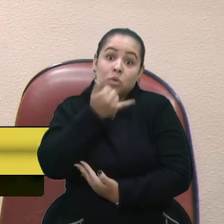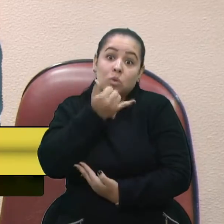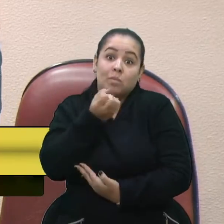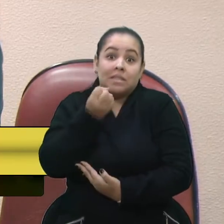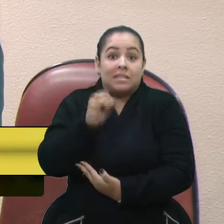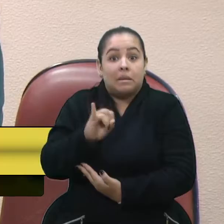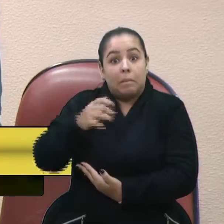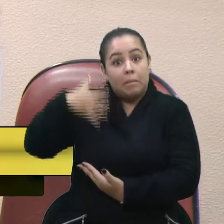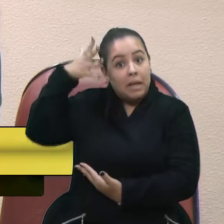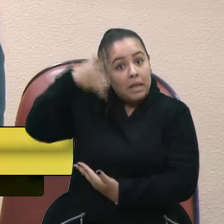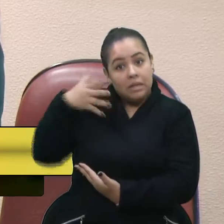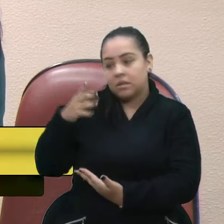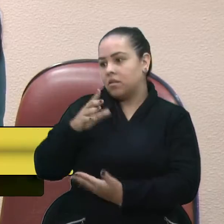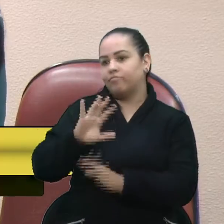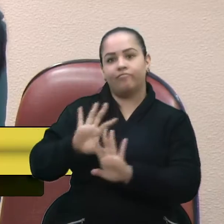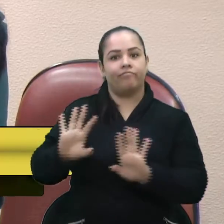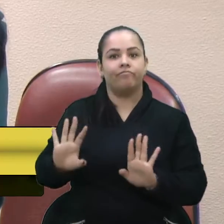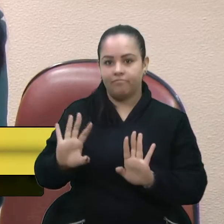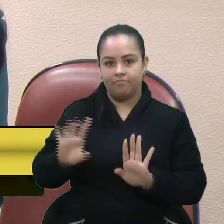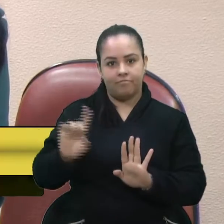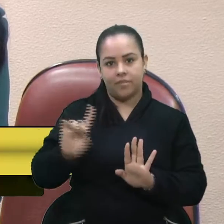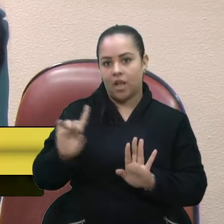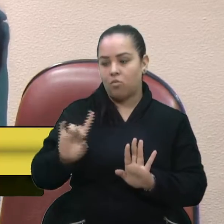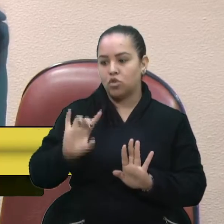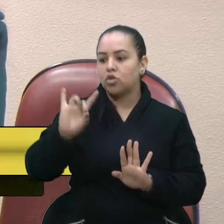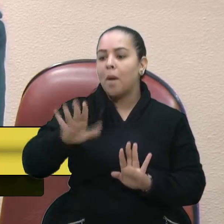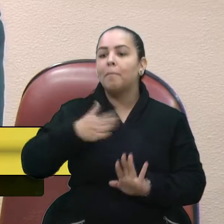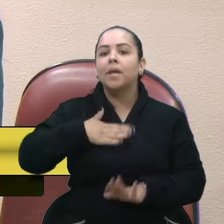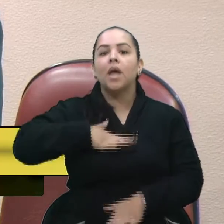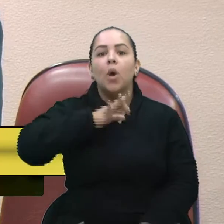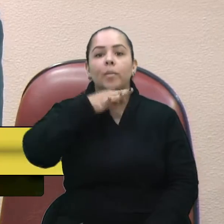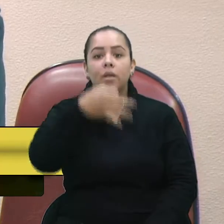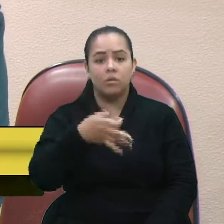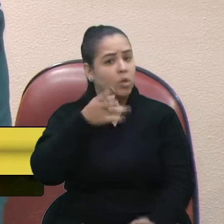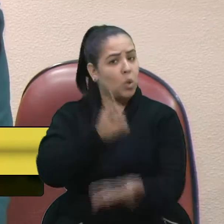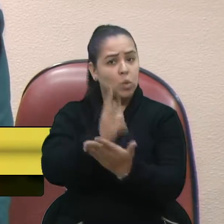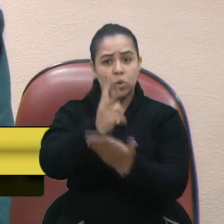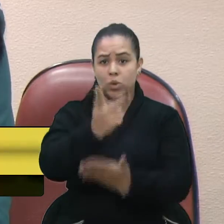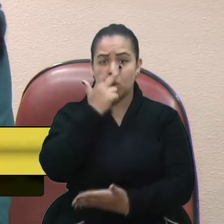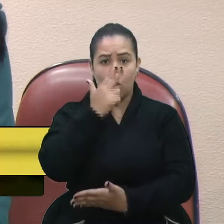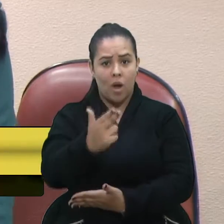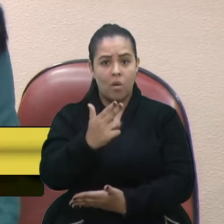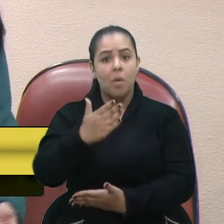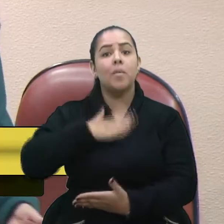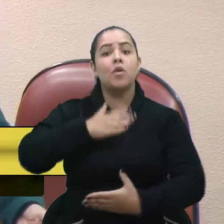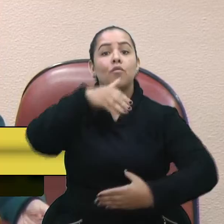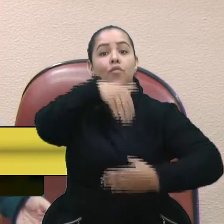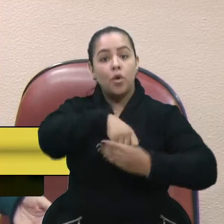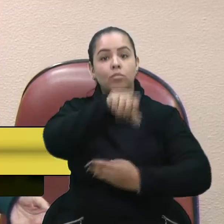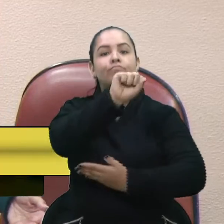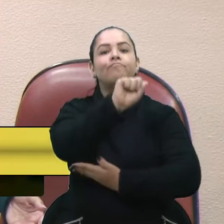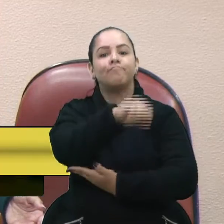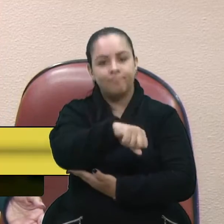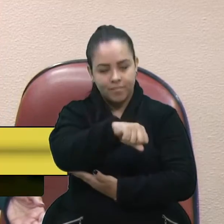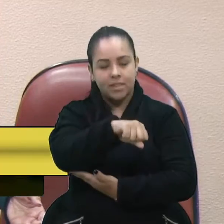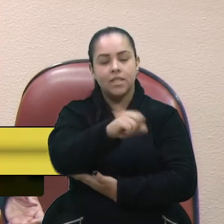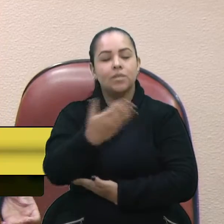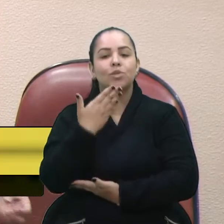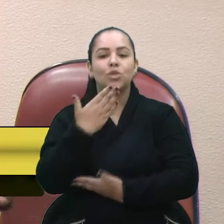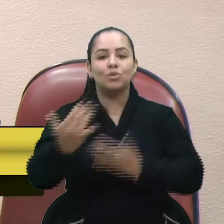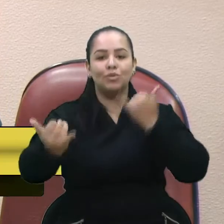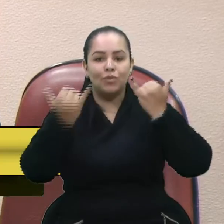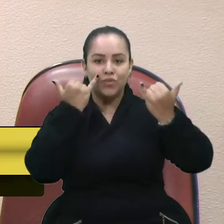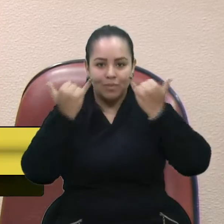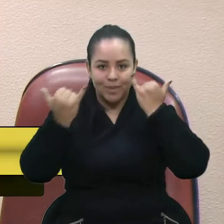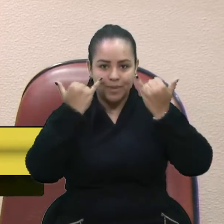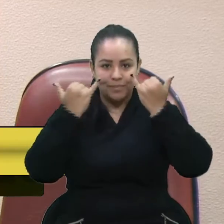palestra, não é a minha intenção, eu quis simplesmente dar a minha opinião aqui, que continua sendo essa. Declaro o meu voto favorável, então, a esse pedido de informações.